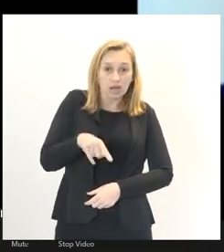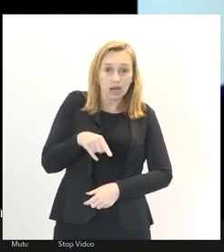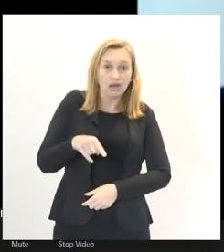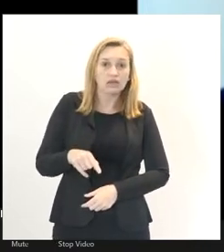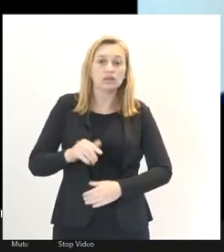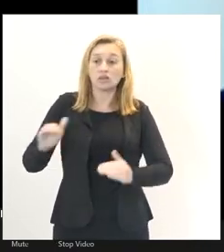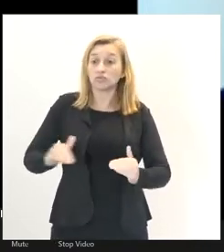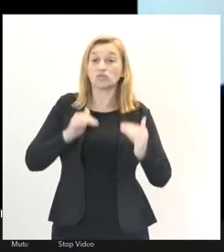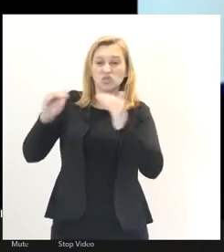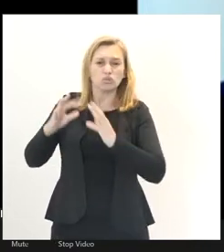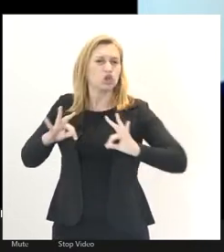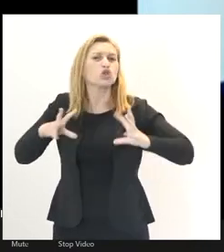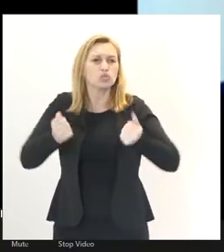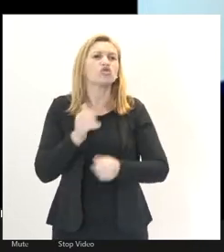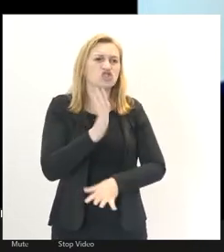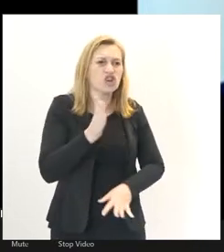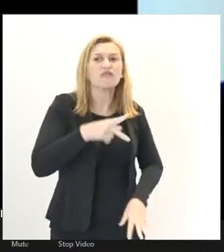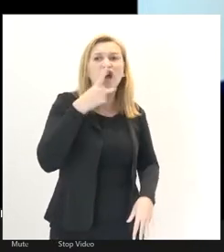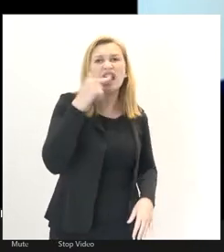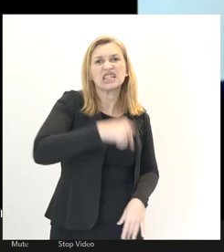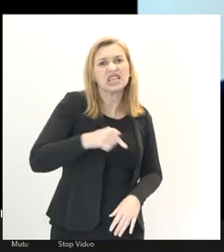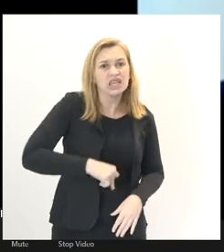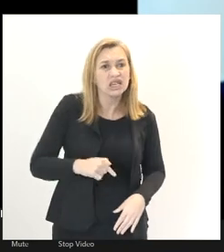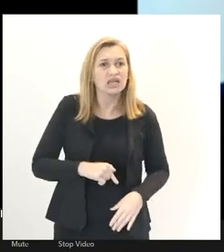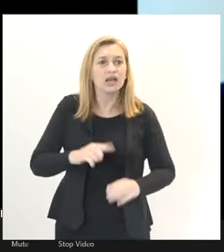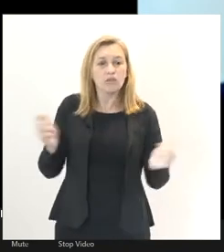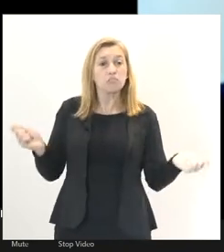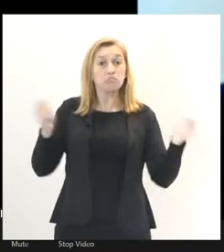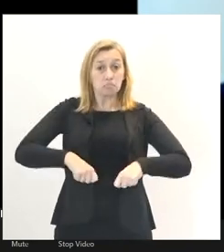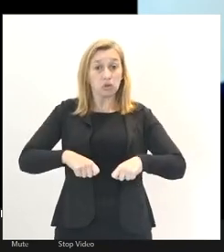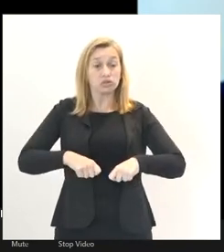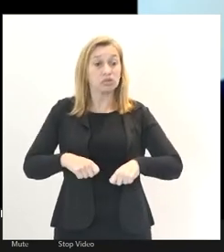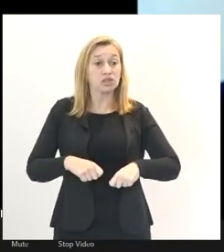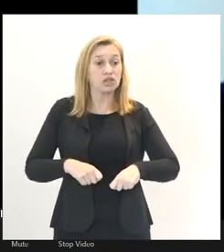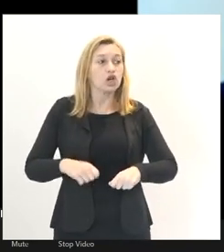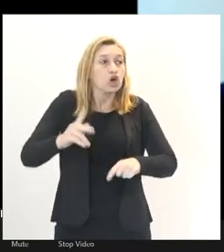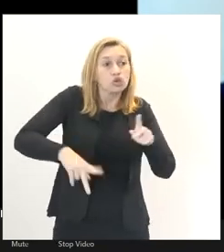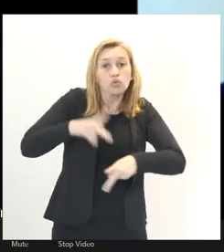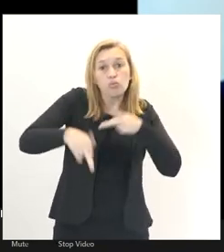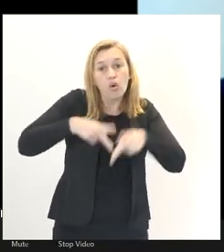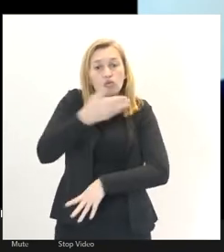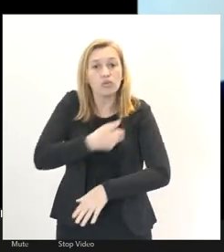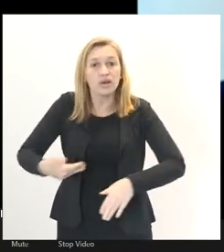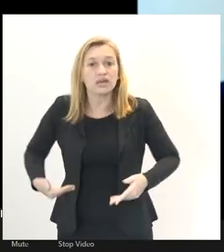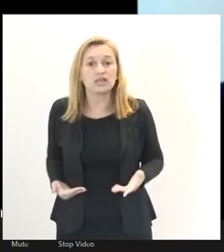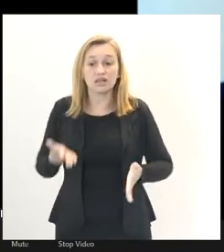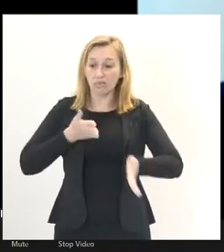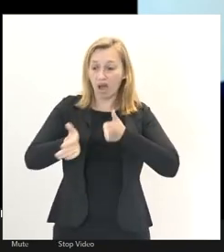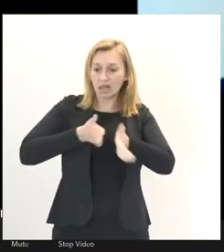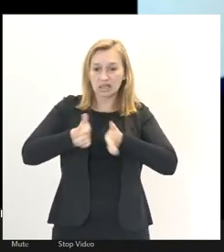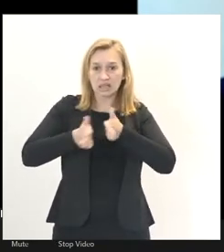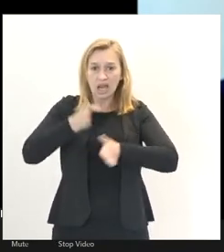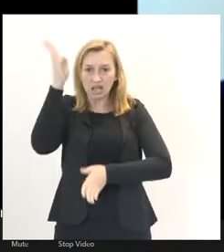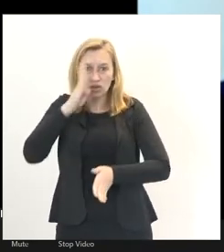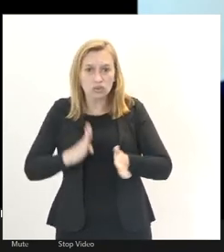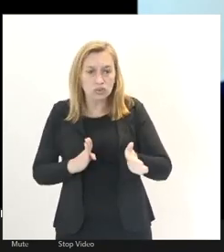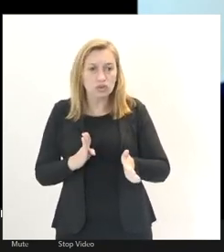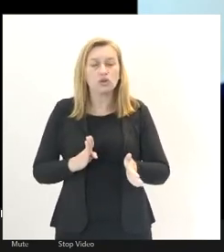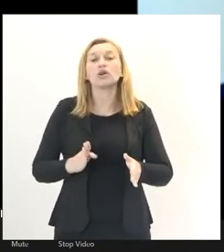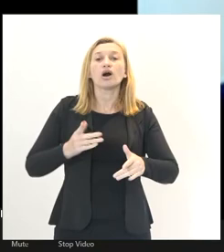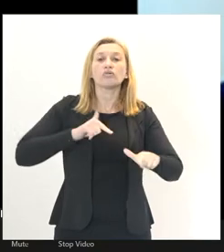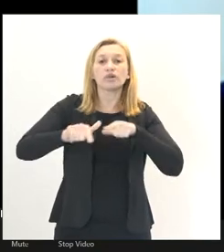acima de tudo, como já foi dito aqui, é a possibilidade do povo brasileiro ter acesso ao serviço